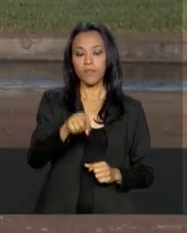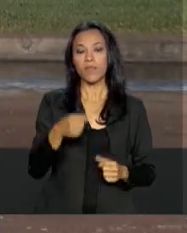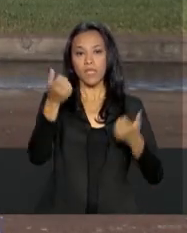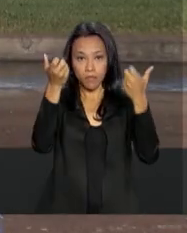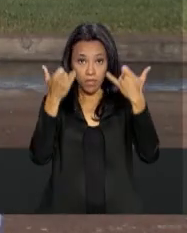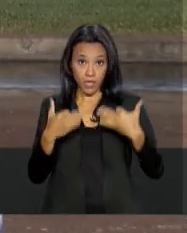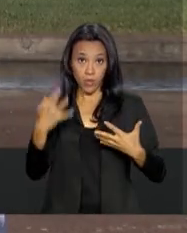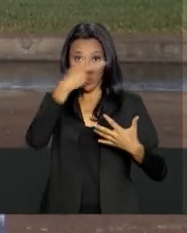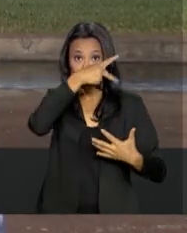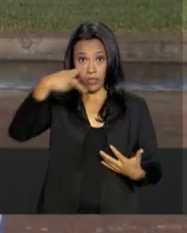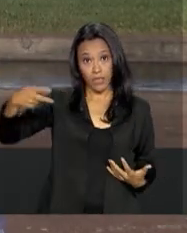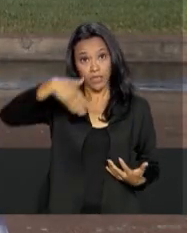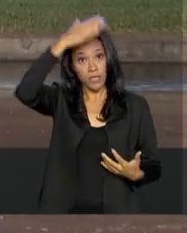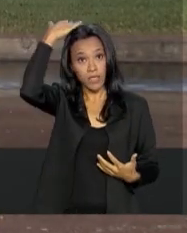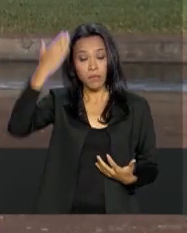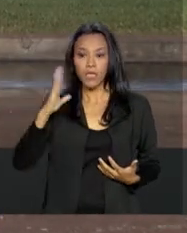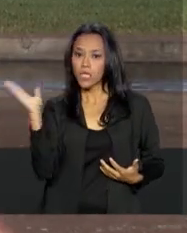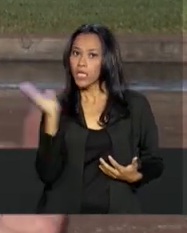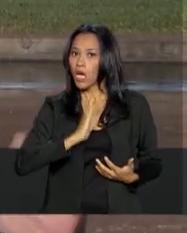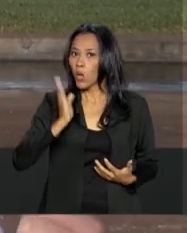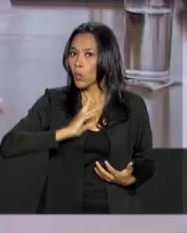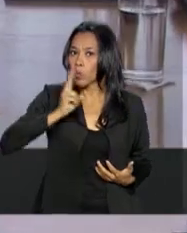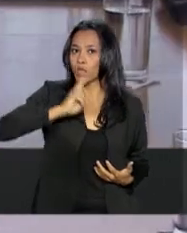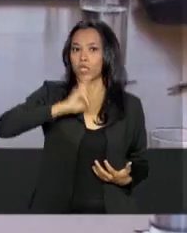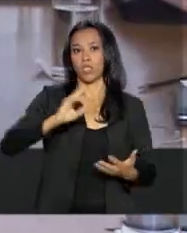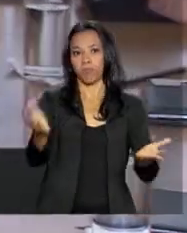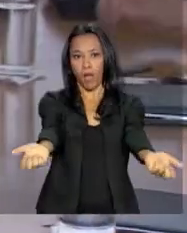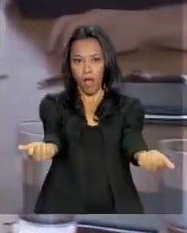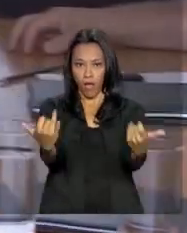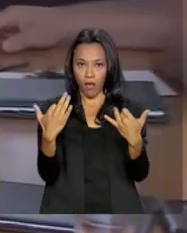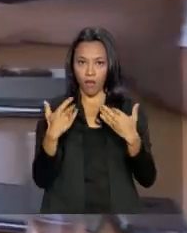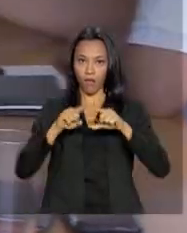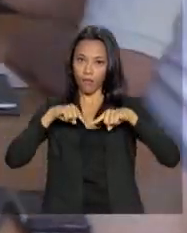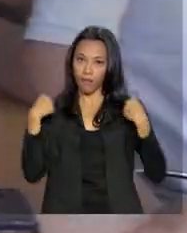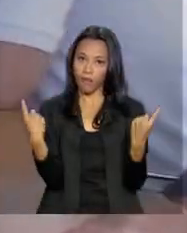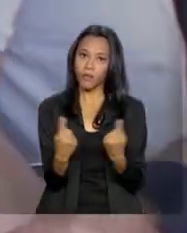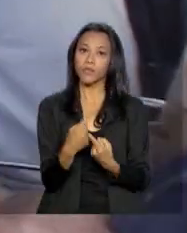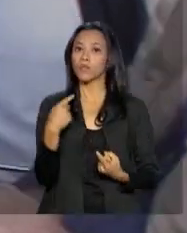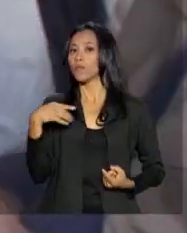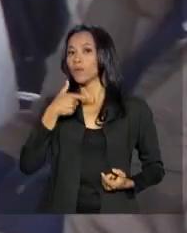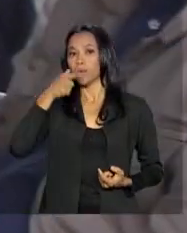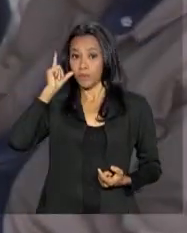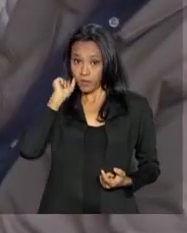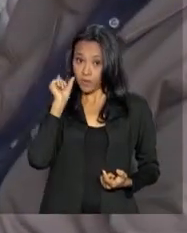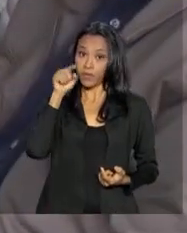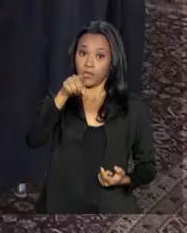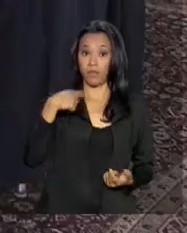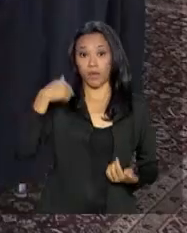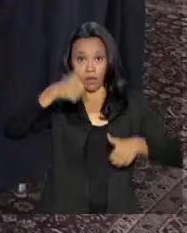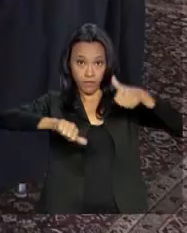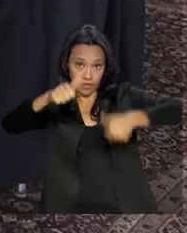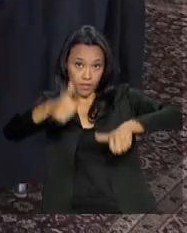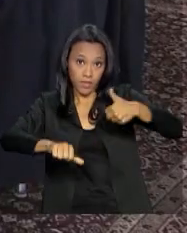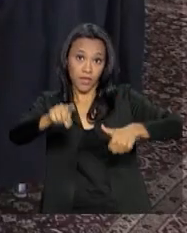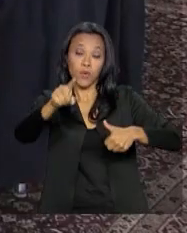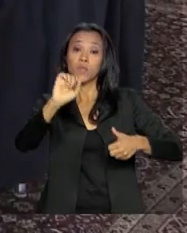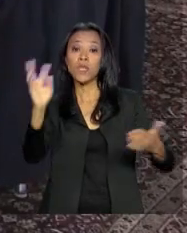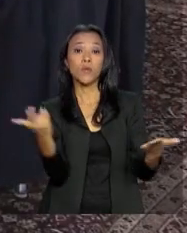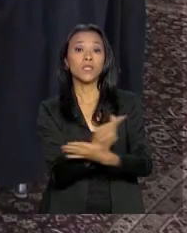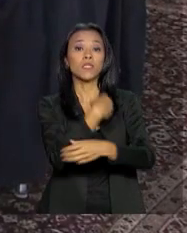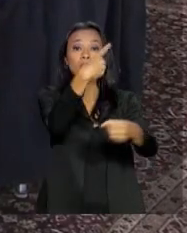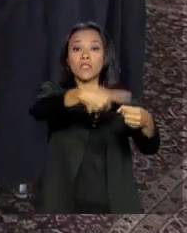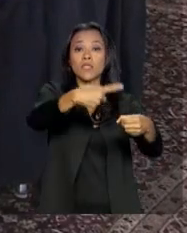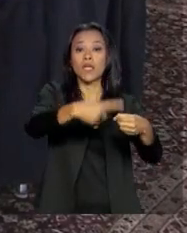Michel Temer convocou reunião de emergência no Palácio da Alvorada neste domingo para avaliar a situação em Pacaraima, município de